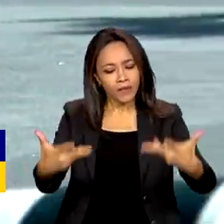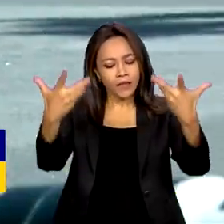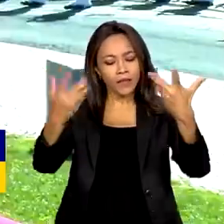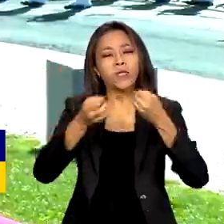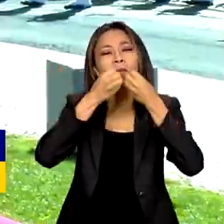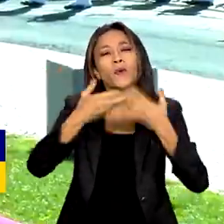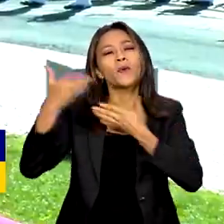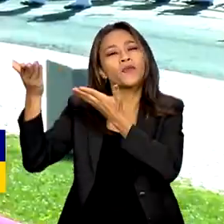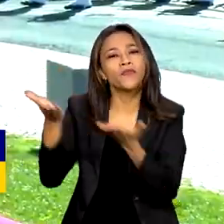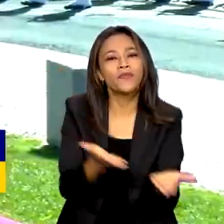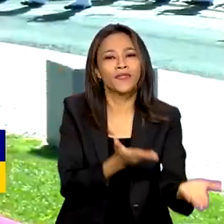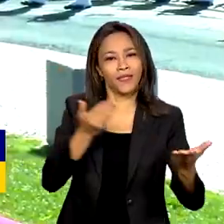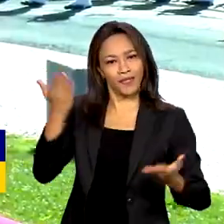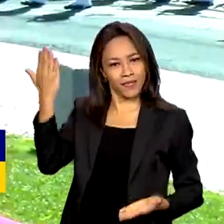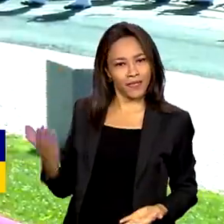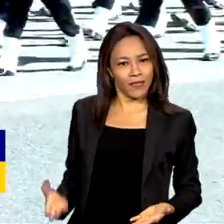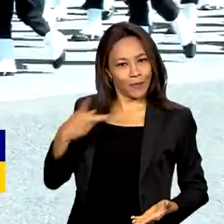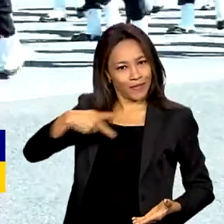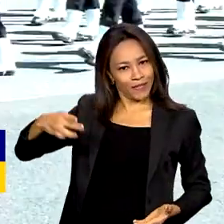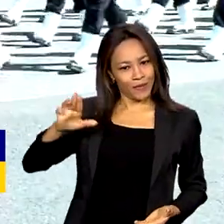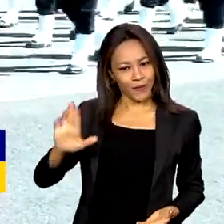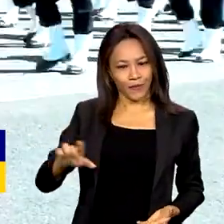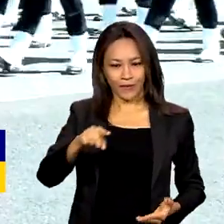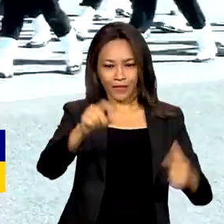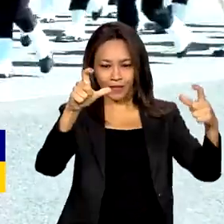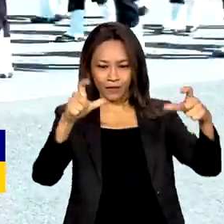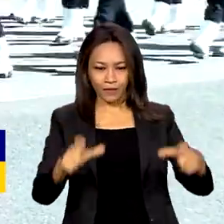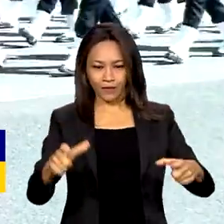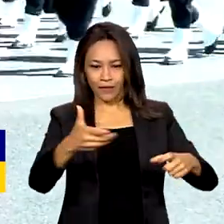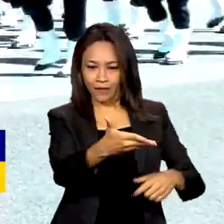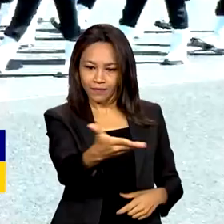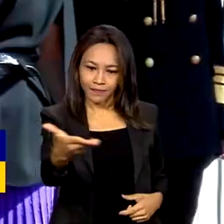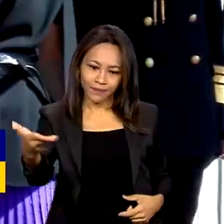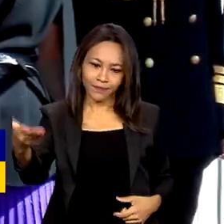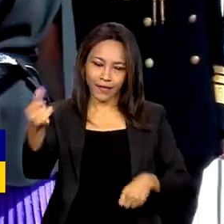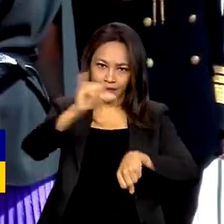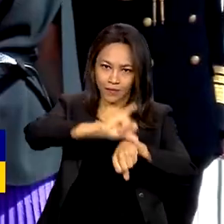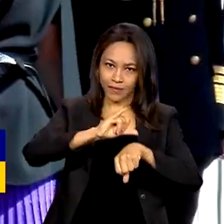-vindas com honras militares na Praça do Império, em Lisboa.